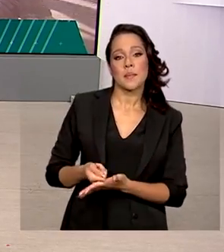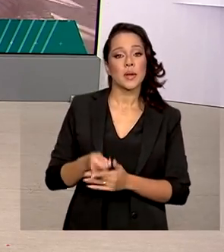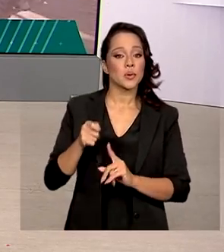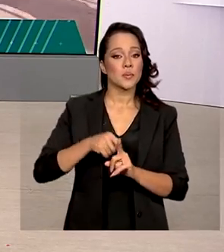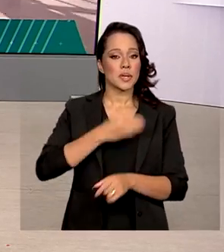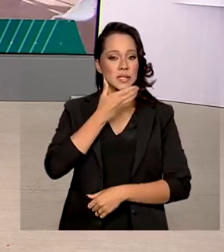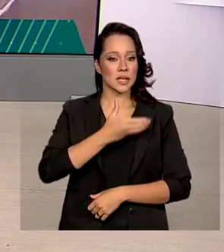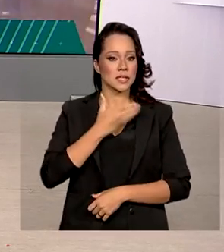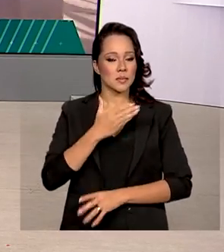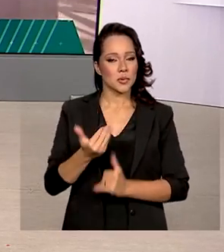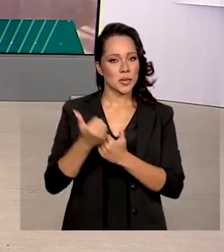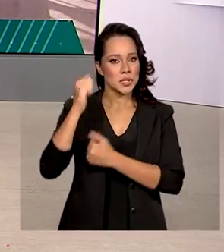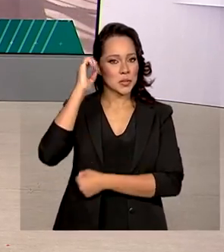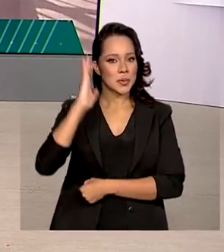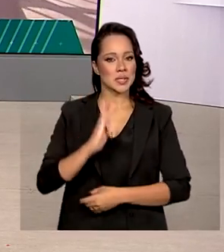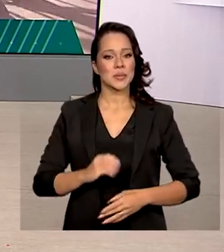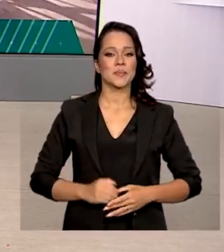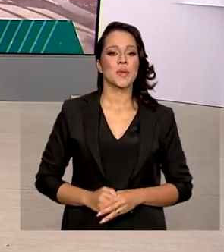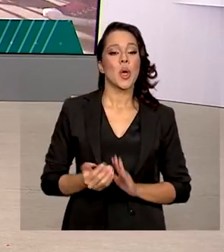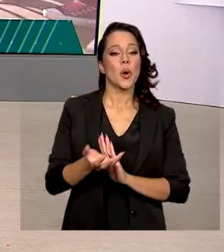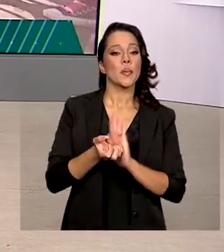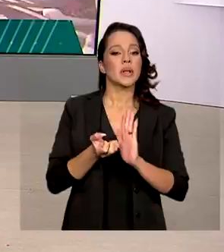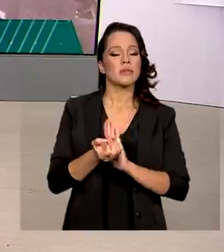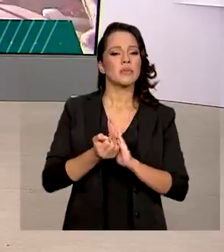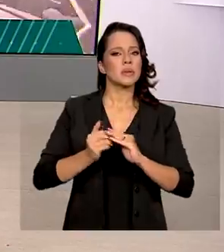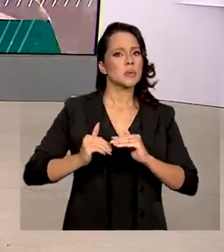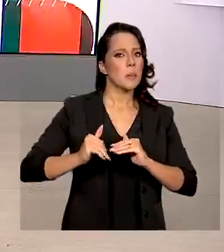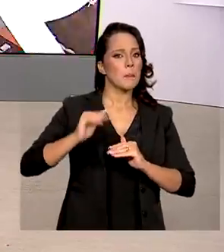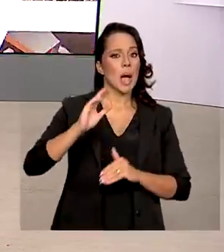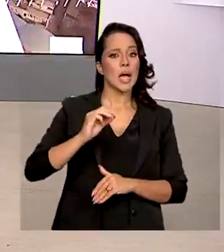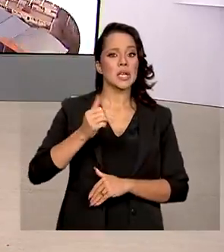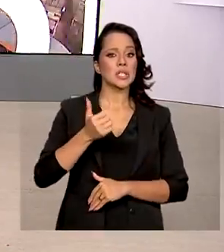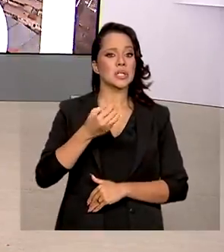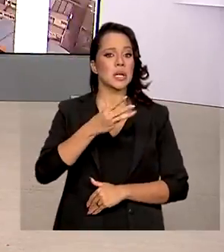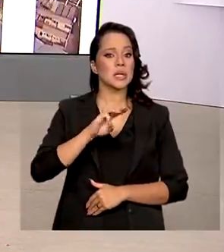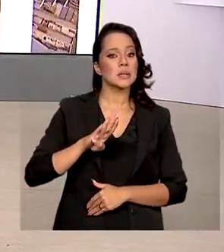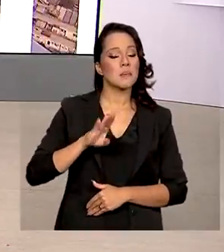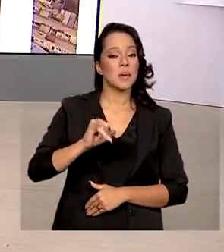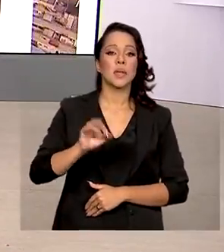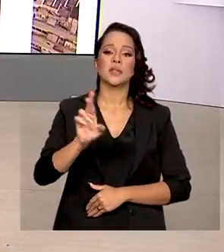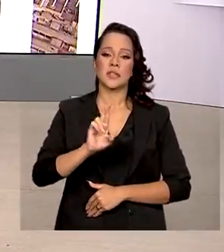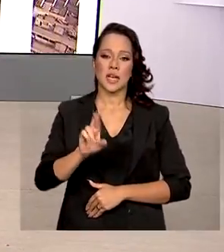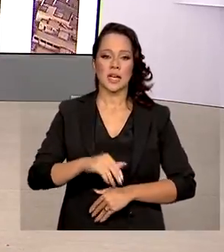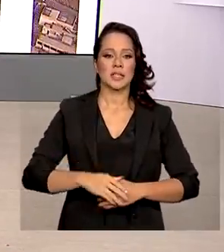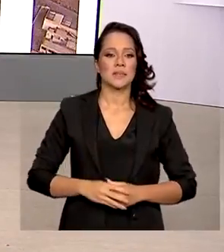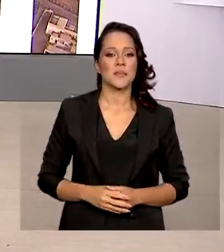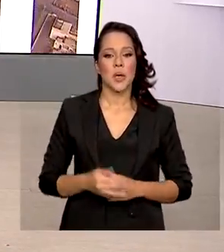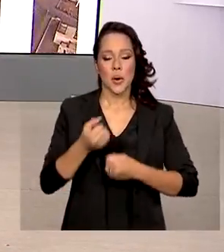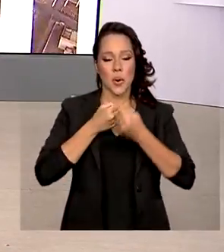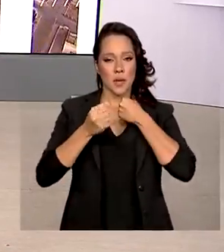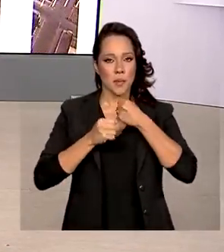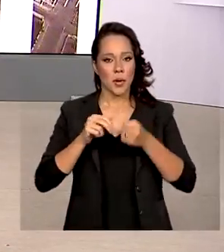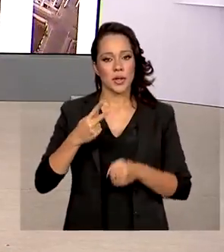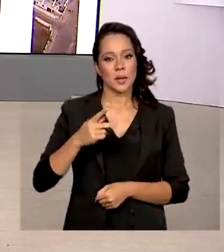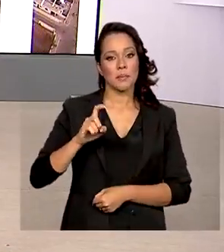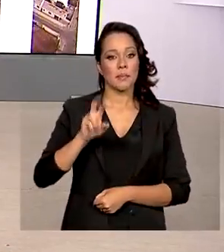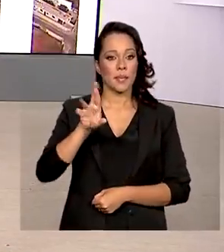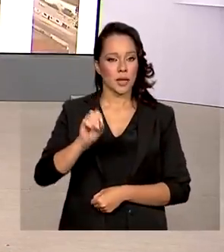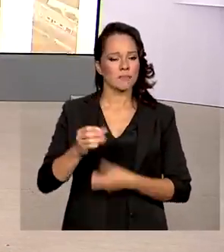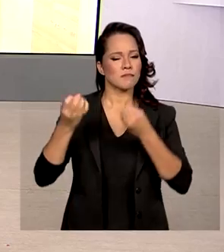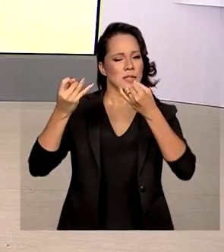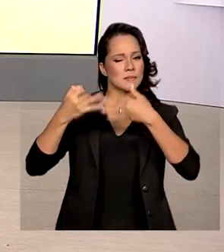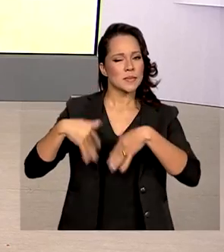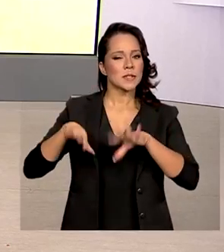de dezembro do Auxílio Brasil. O benefício ultrapassa 13 bilhões de reais. O repórter Pedro Moreira